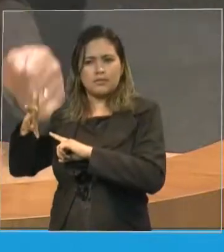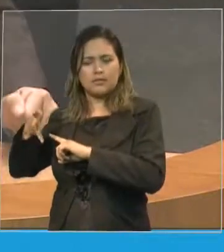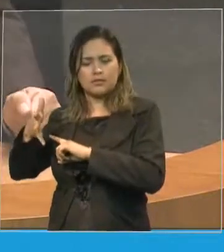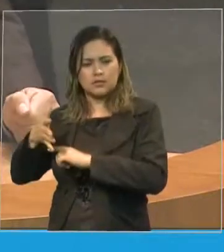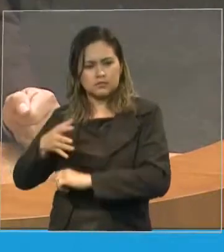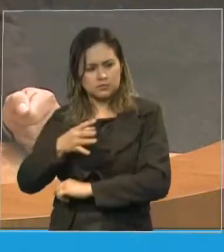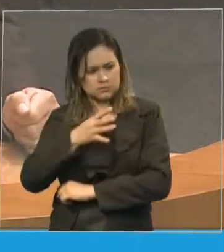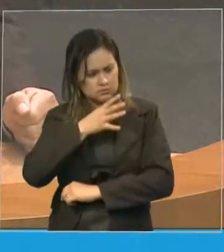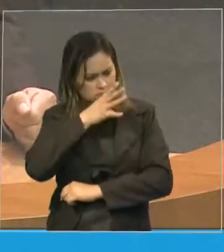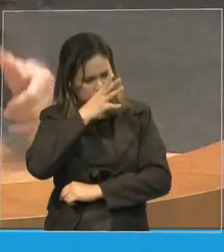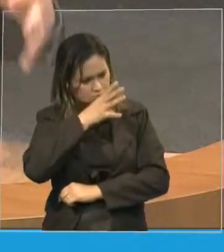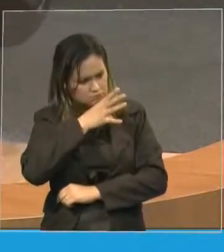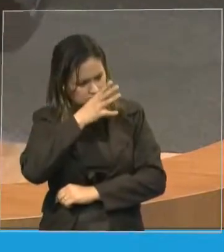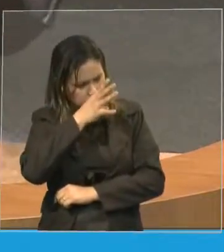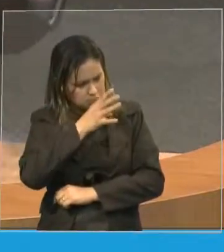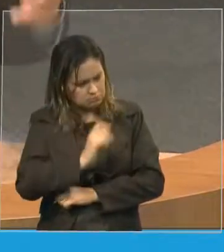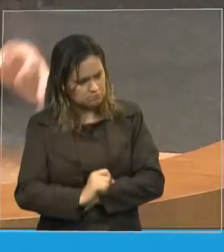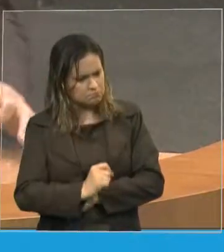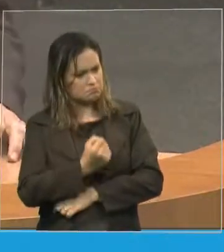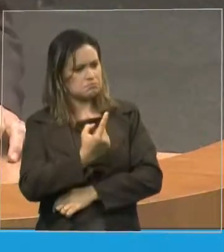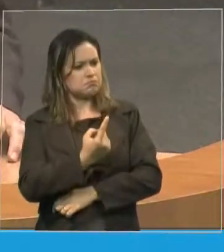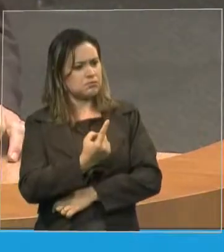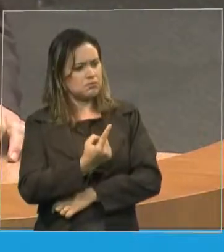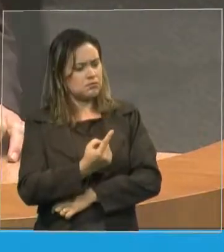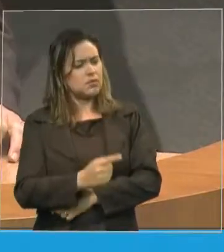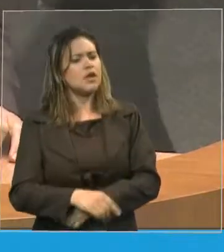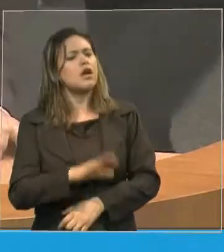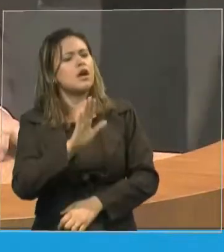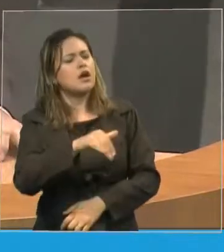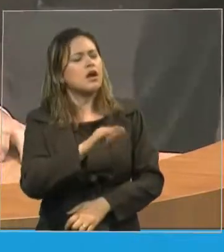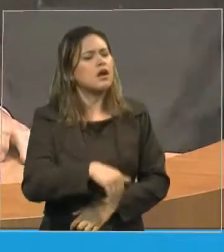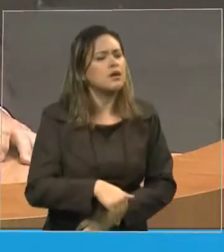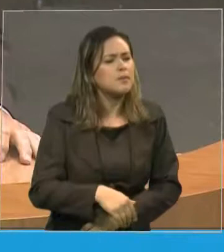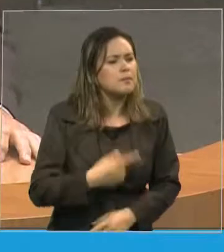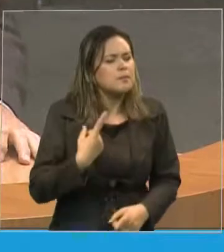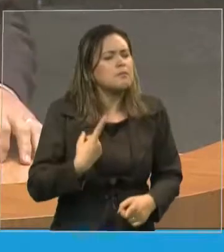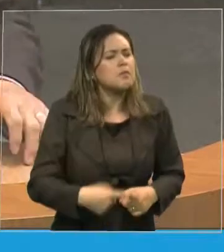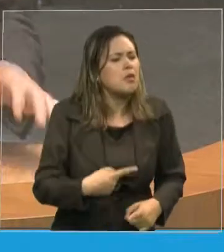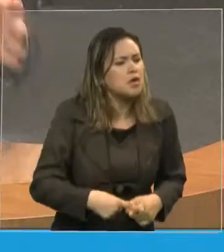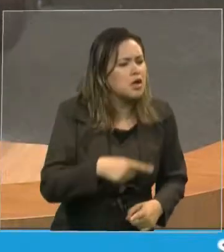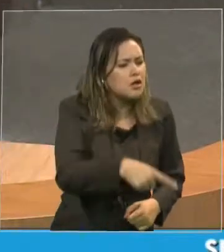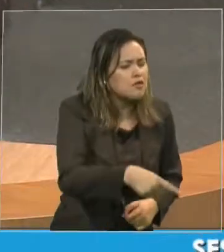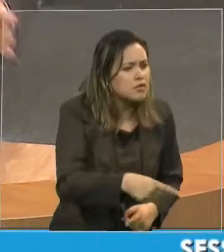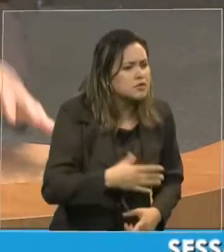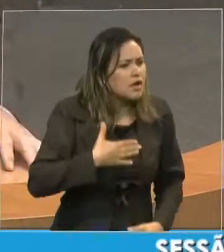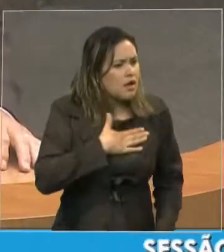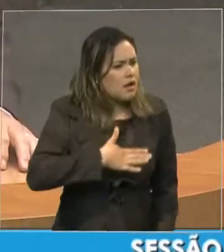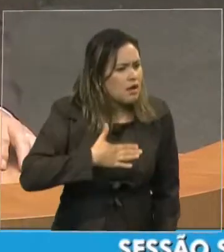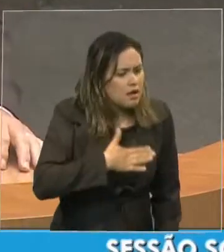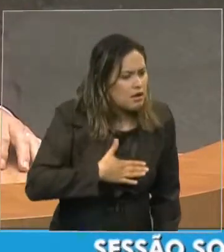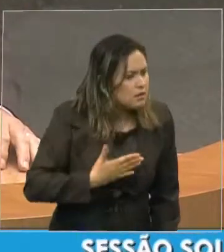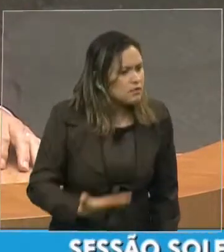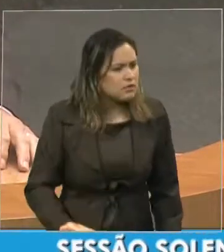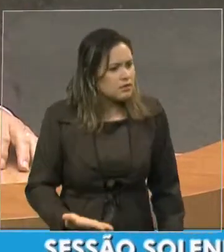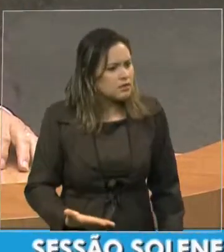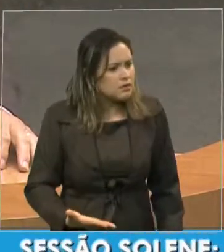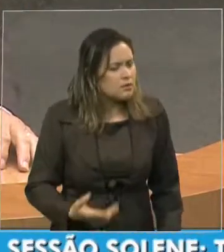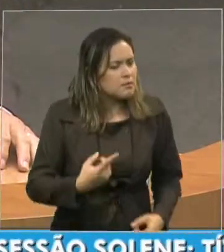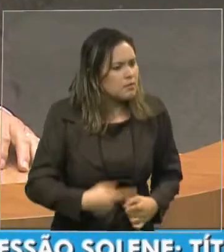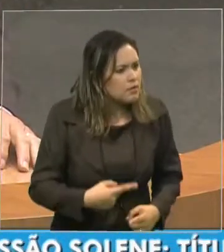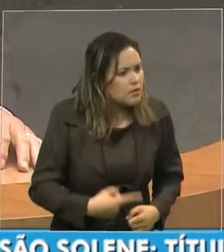tanta alegria porque tanto fevor ele disse eu era filho de um missionário